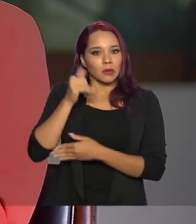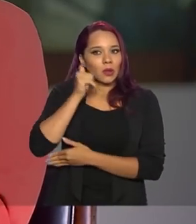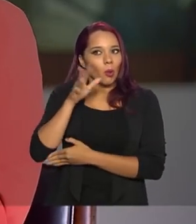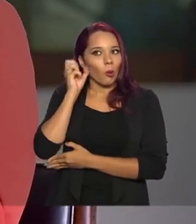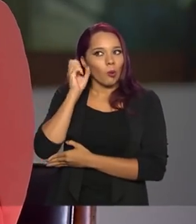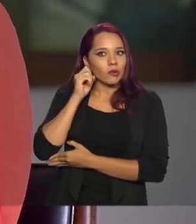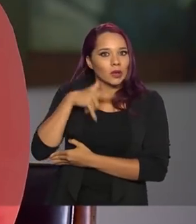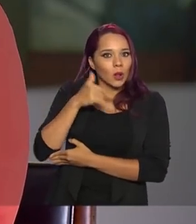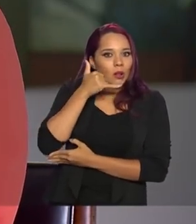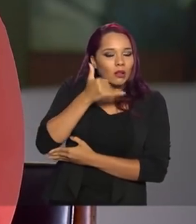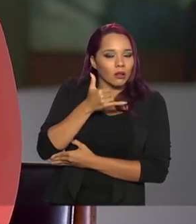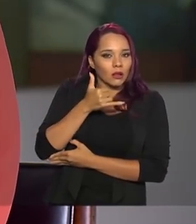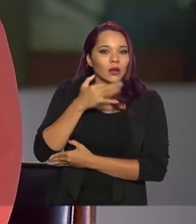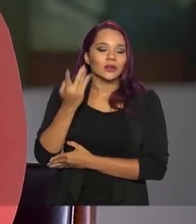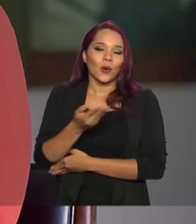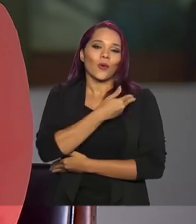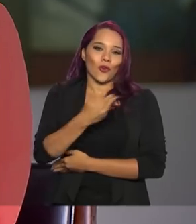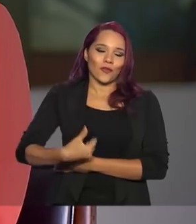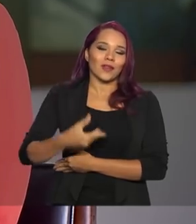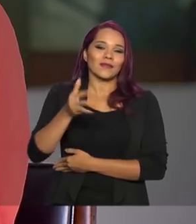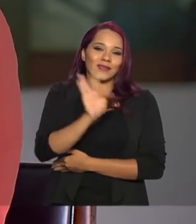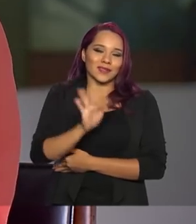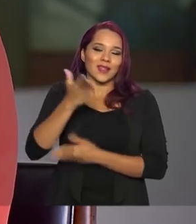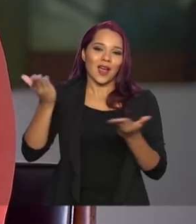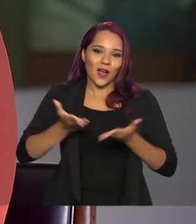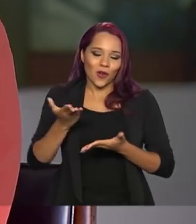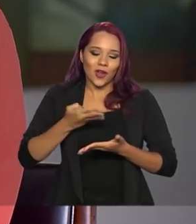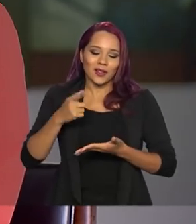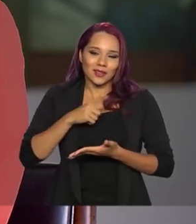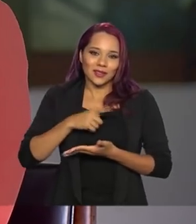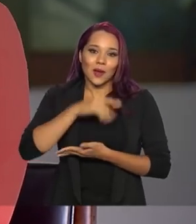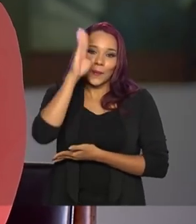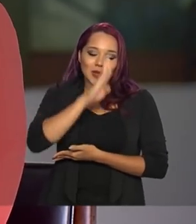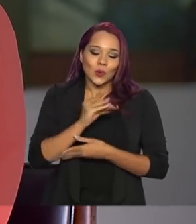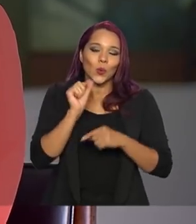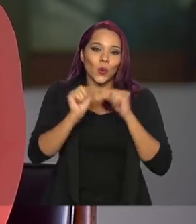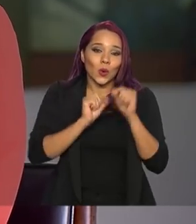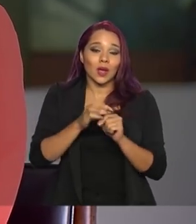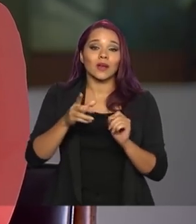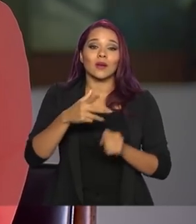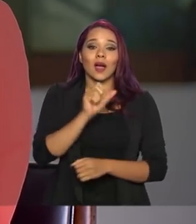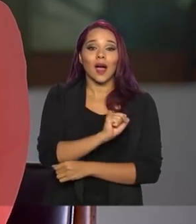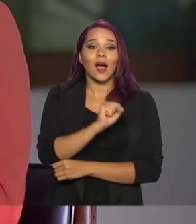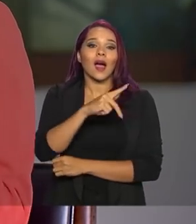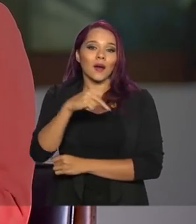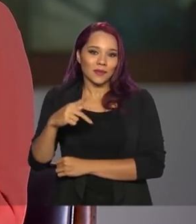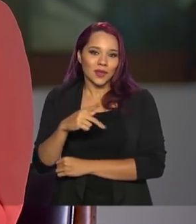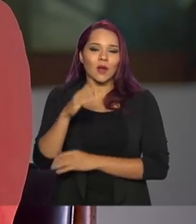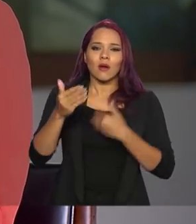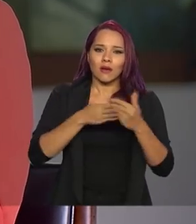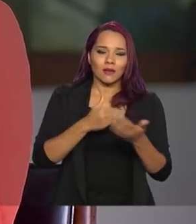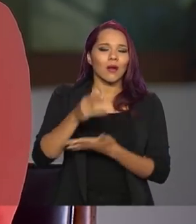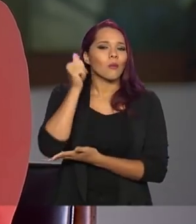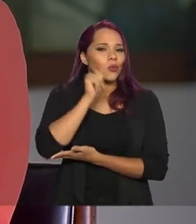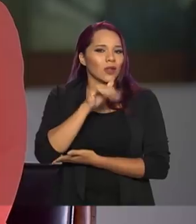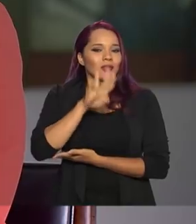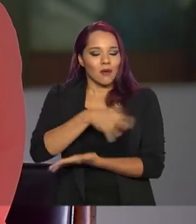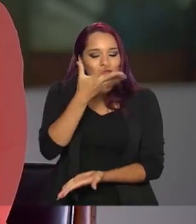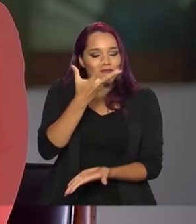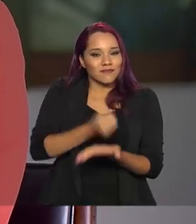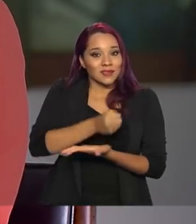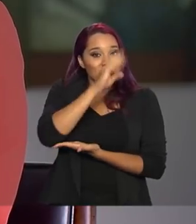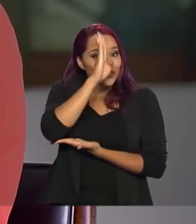ela ligando. Então, o governo federal agora está entregando para o Brasil um aplicativo. Qualquer mulher vai poder baixar